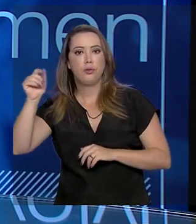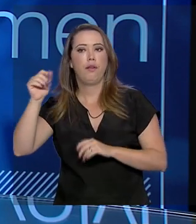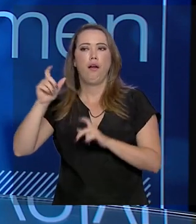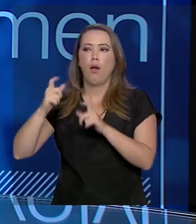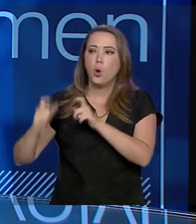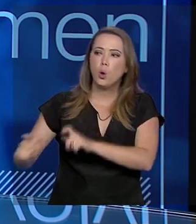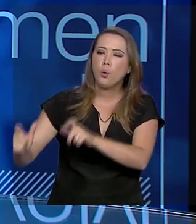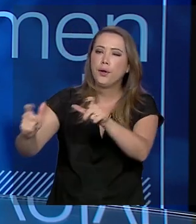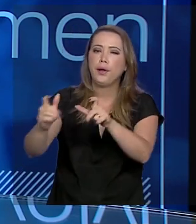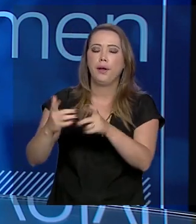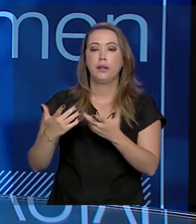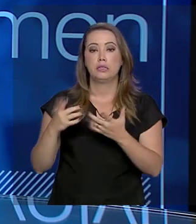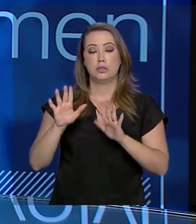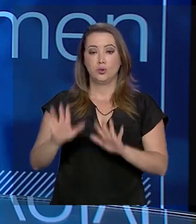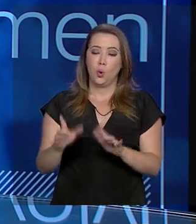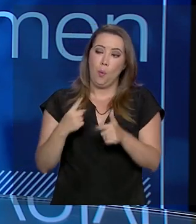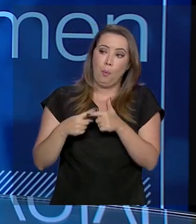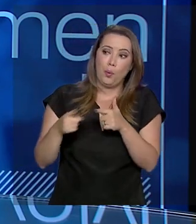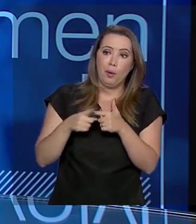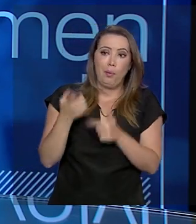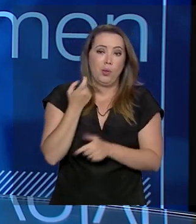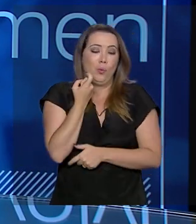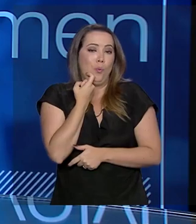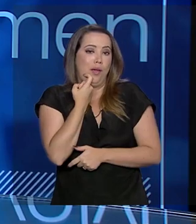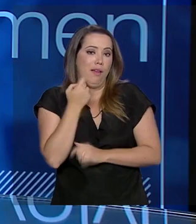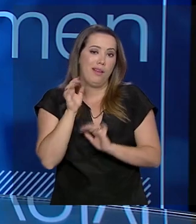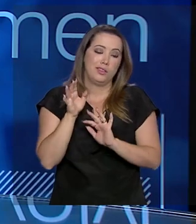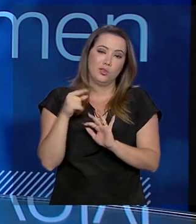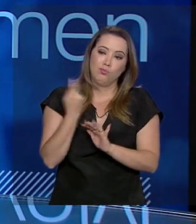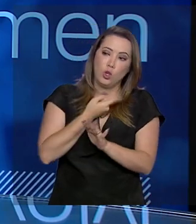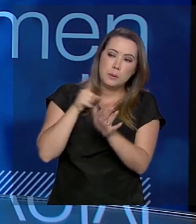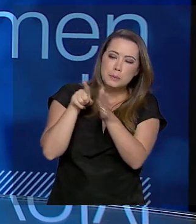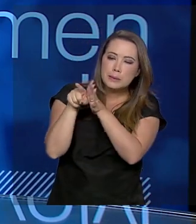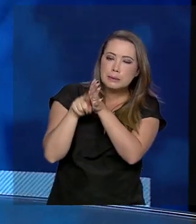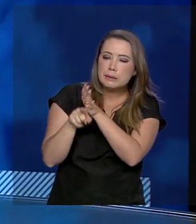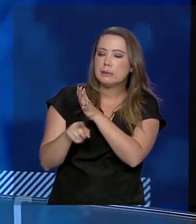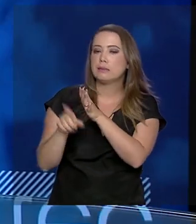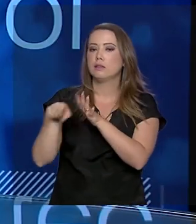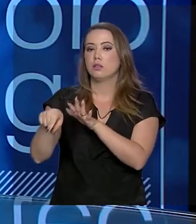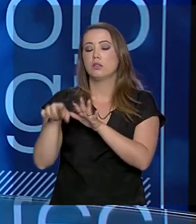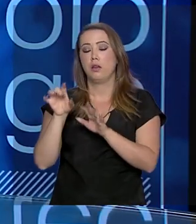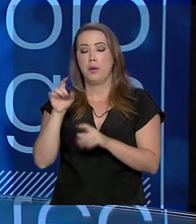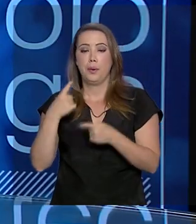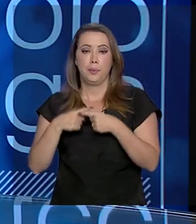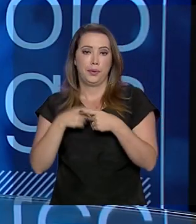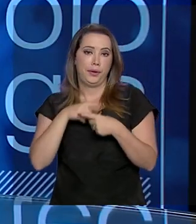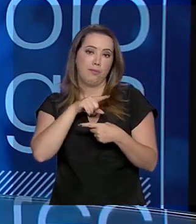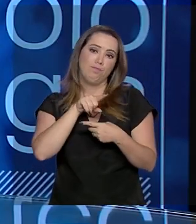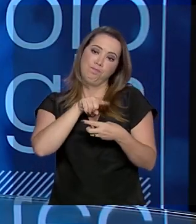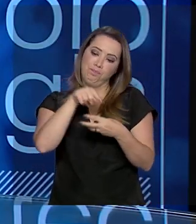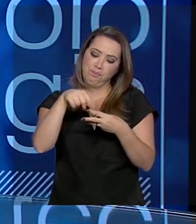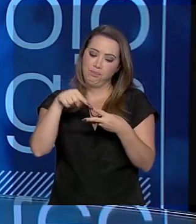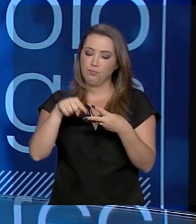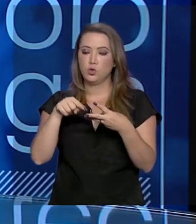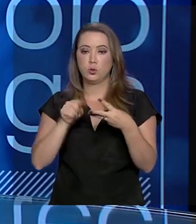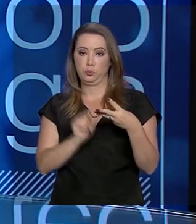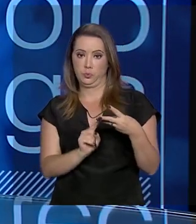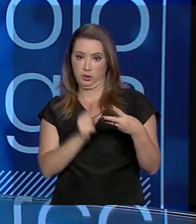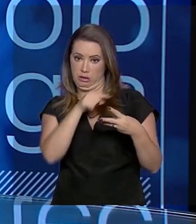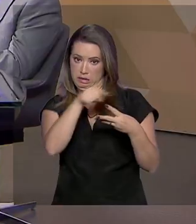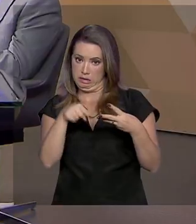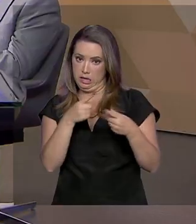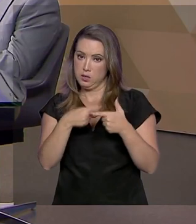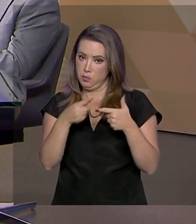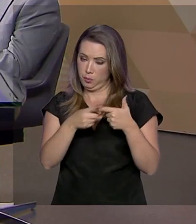também. O grande problema do consumo do peixe, nós fizemos uma pesquisa. Basicamente, três problemas afetam o consumo do